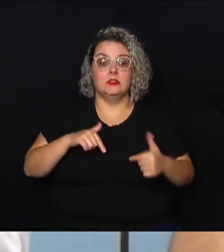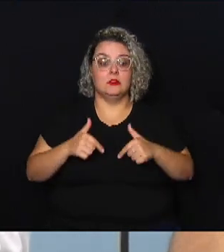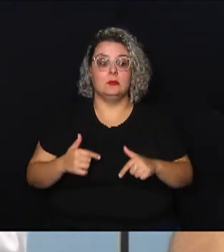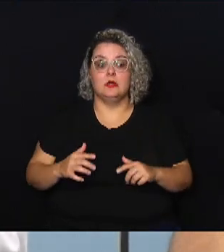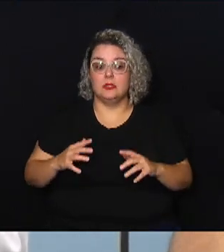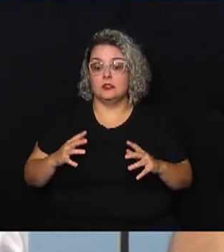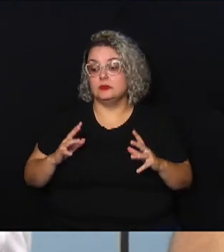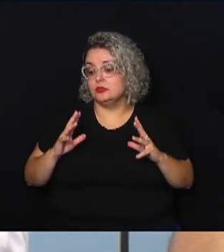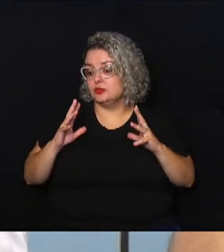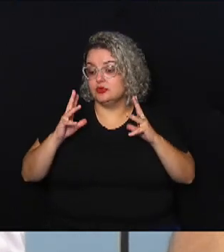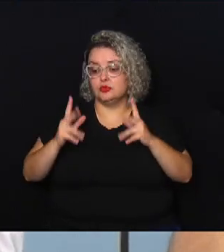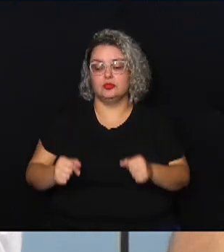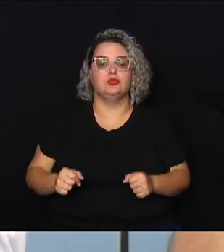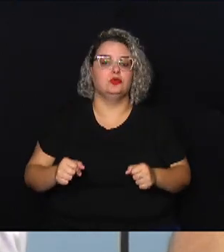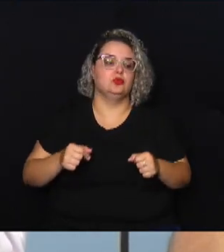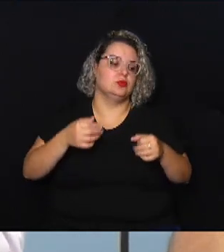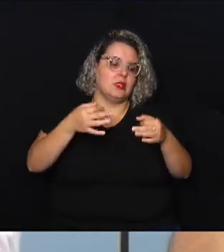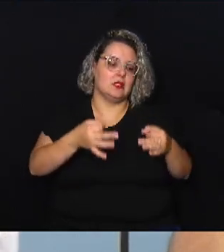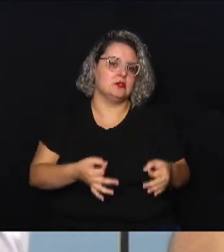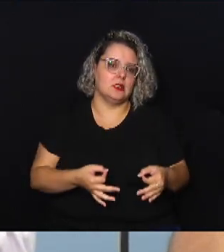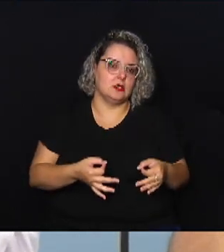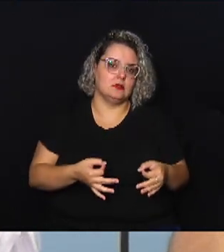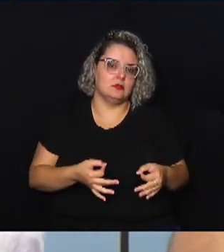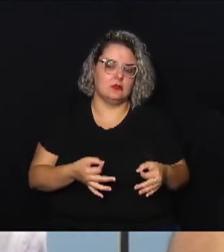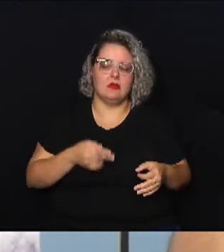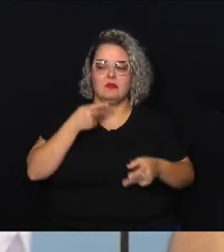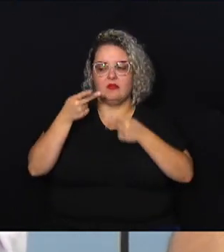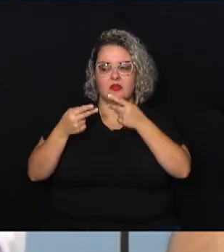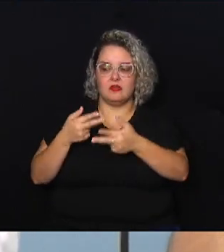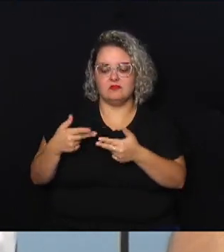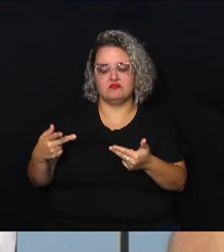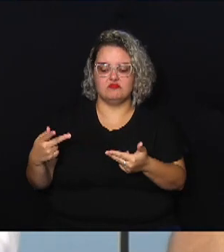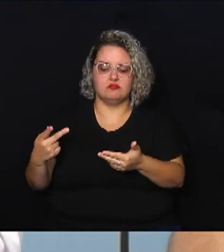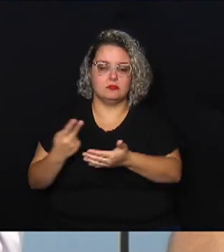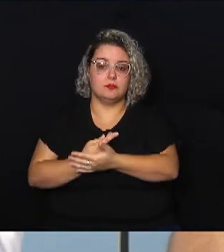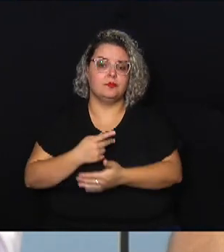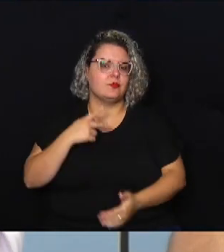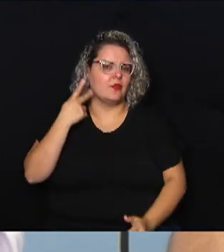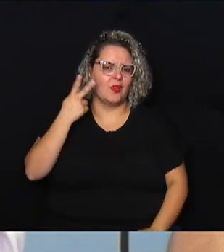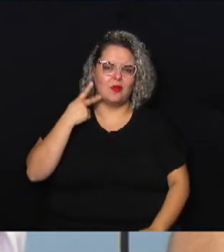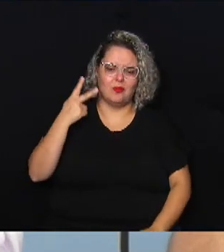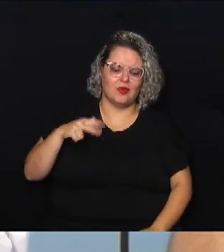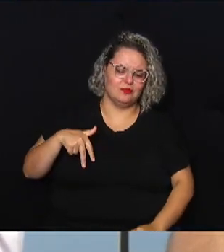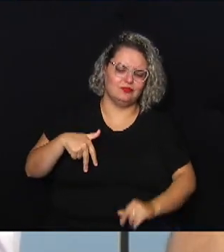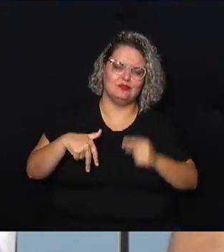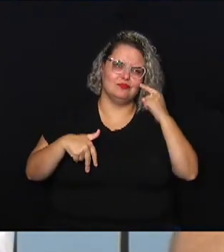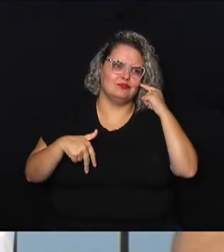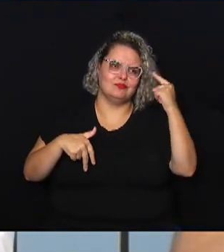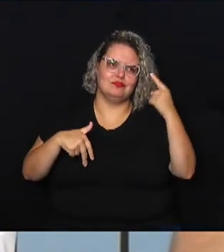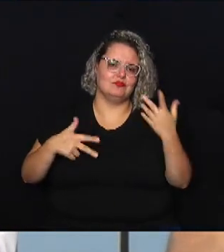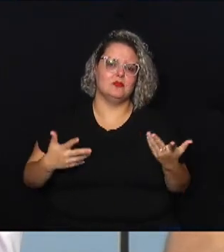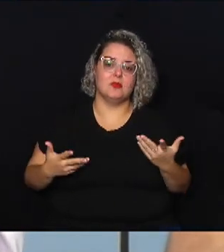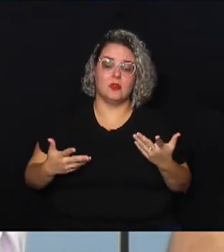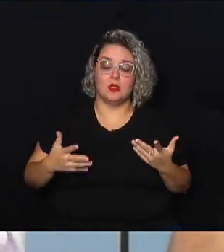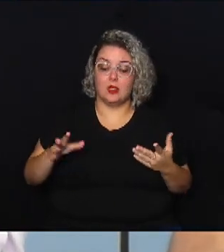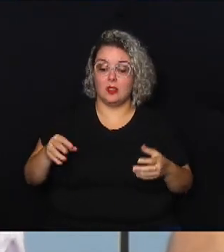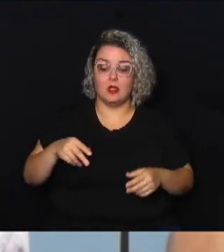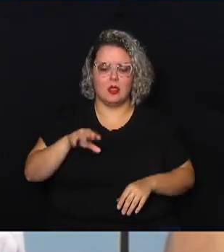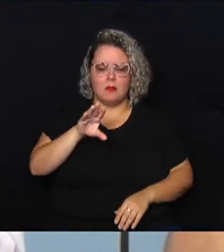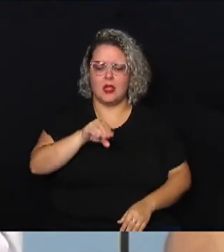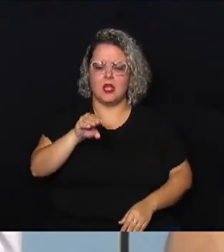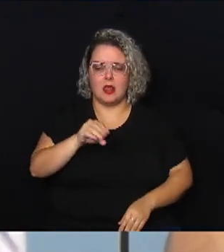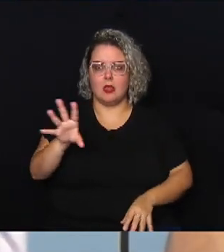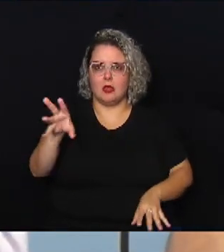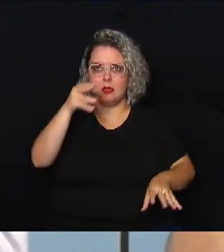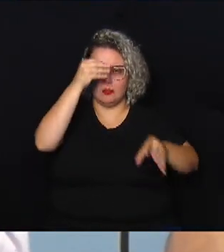então eles vêm com um discurso às vezes muitas vezes até político discurso ideológico colocam na cabeça da pessoa falam para ela